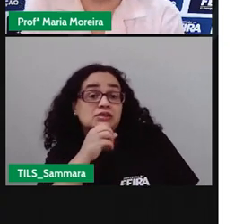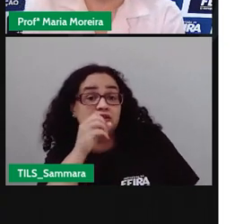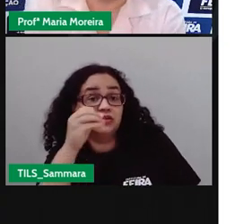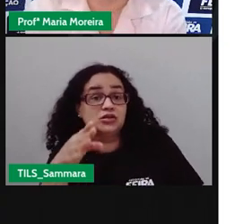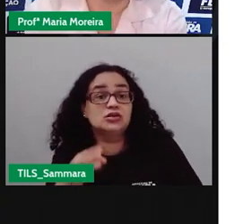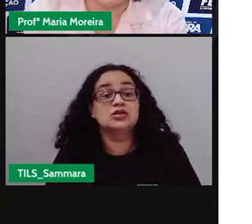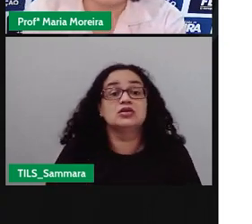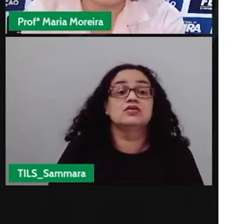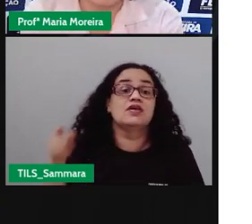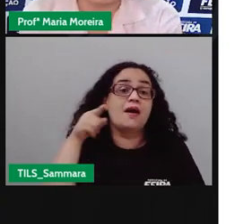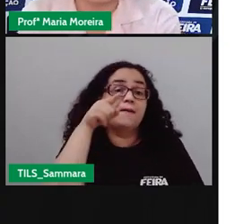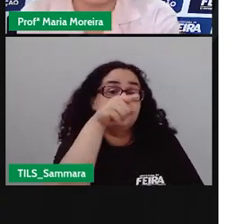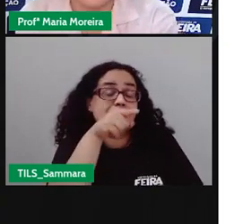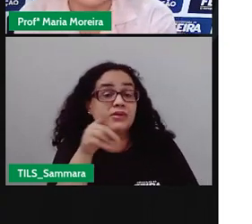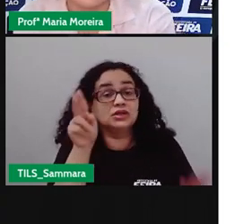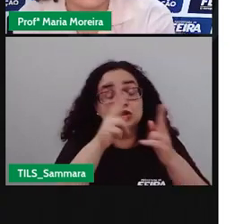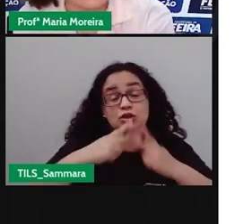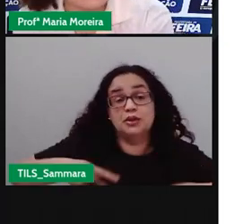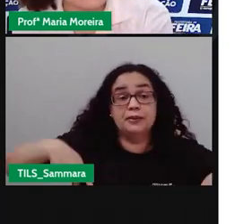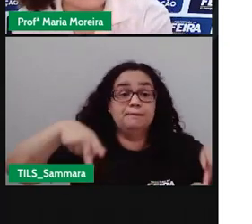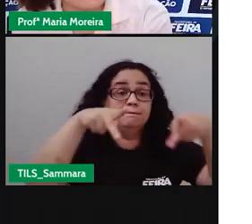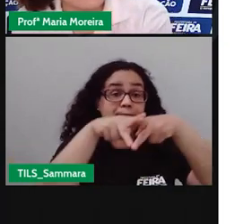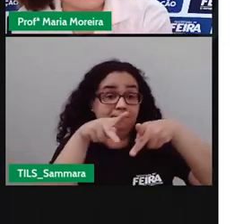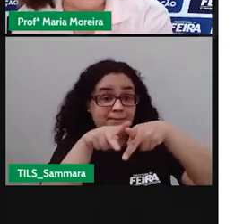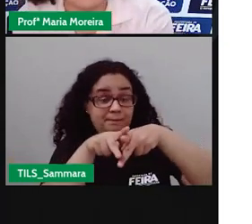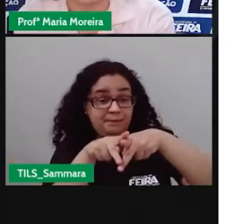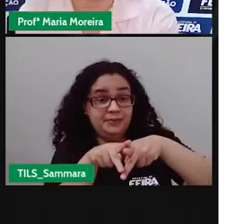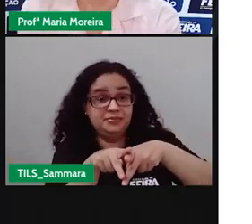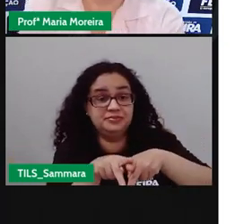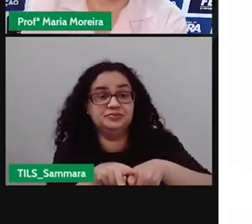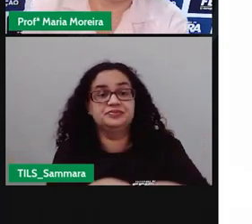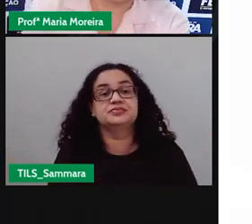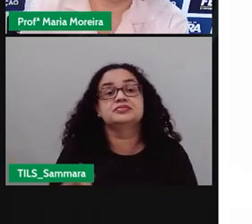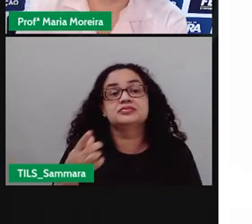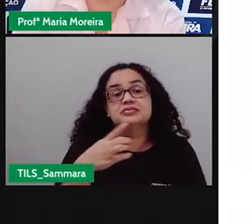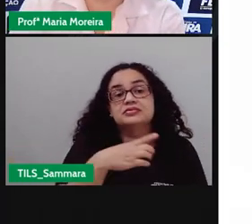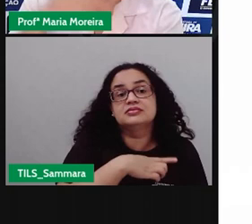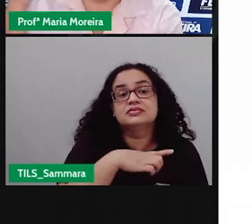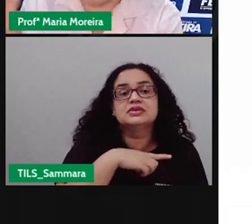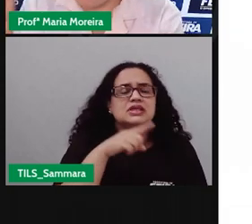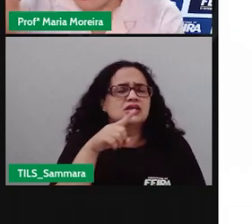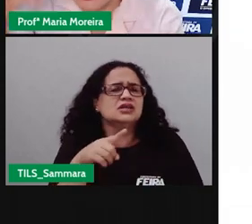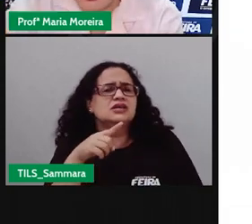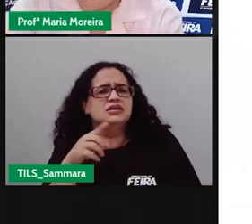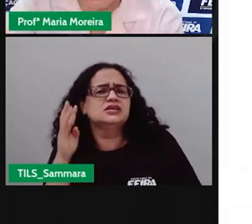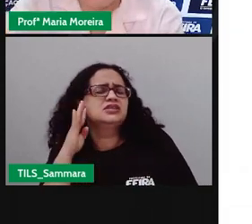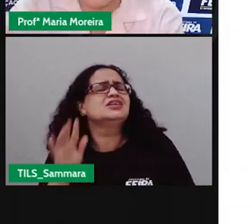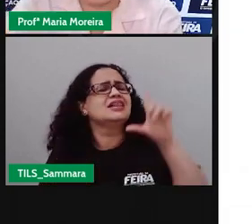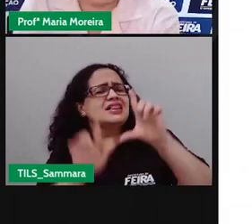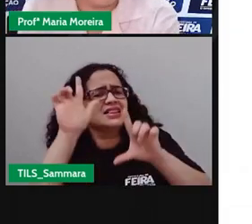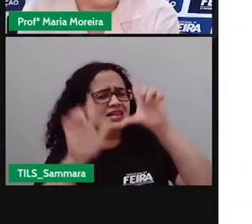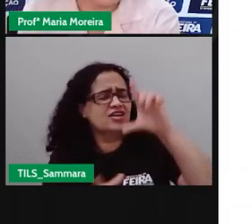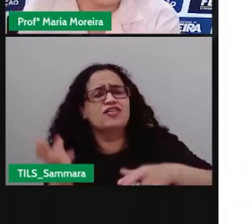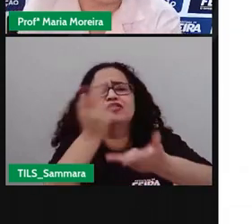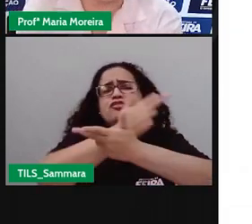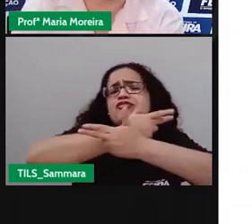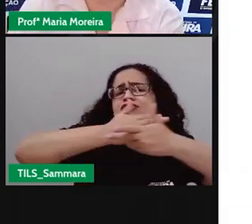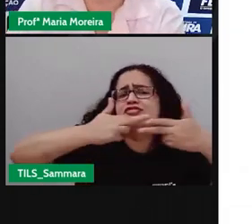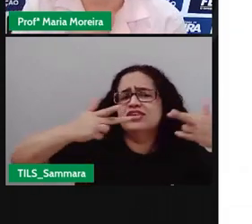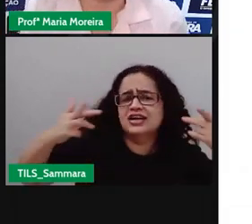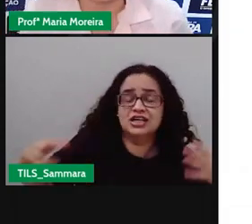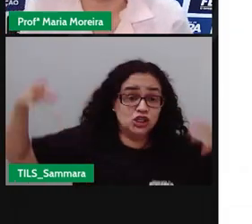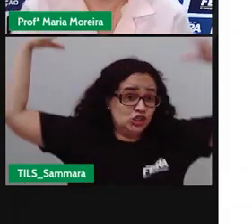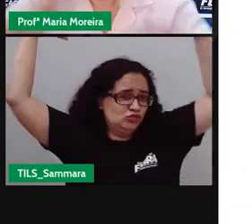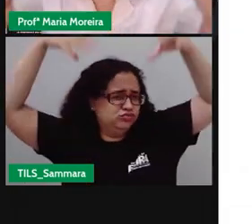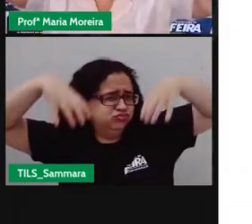até o quê? Até a população. Então, quem aí não já, ó, na TV aparece várias vezes lá